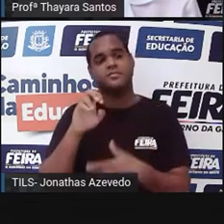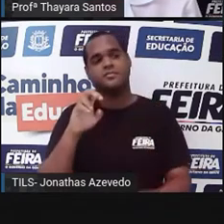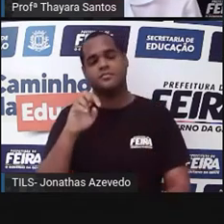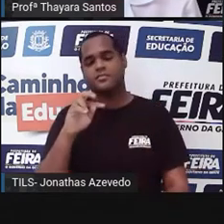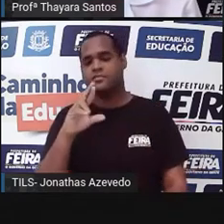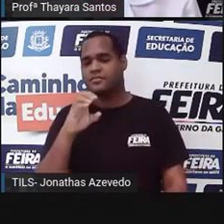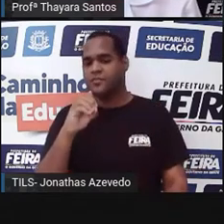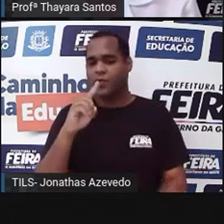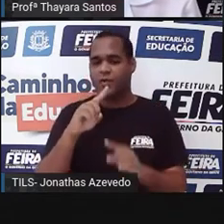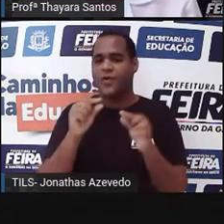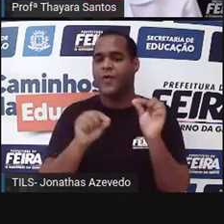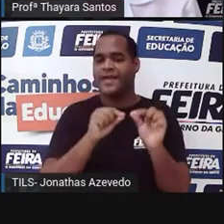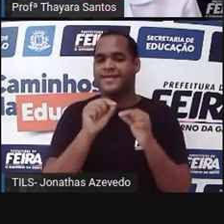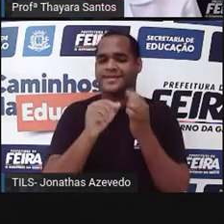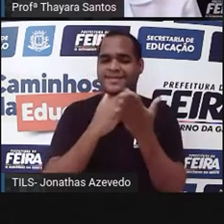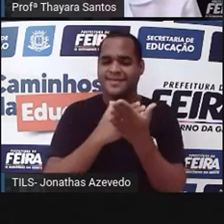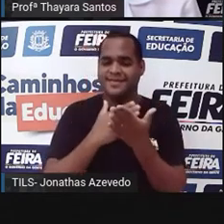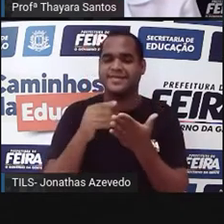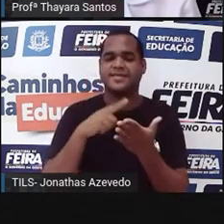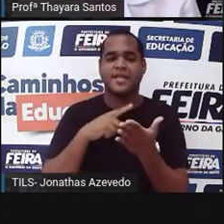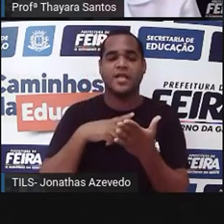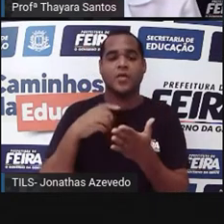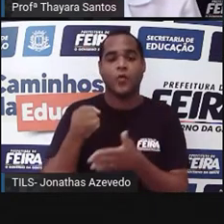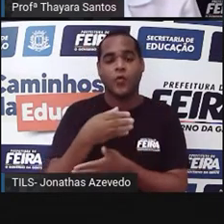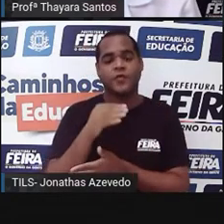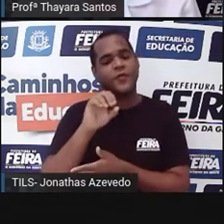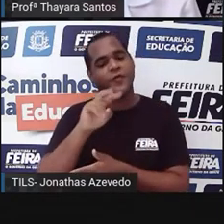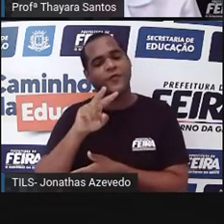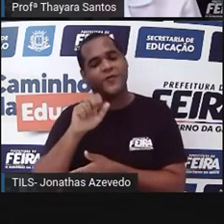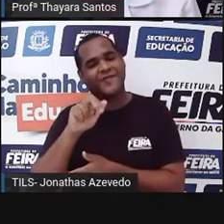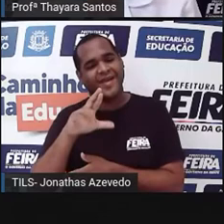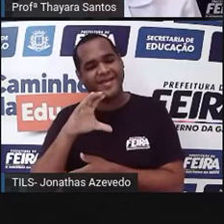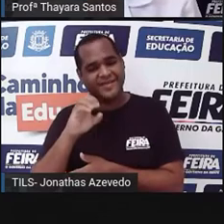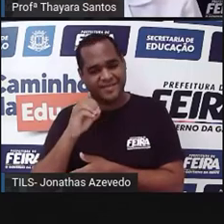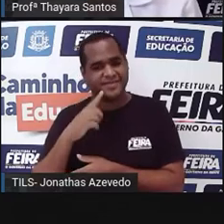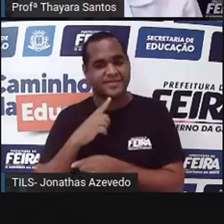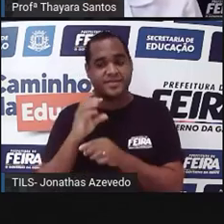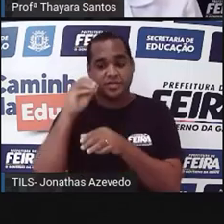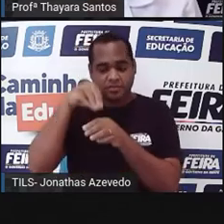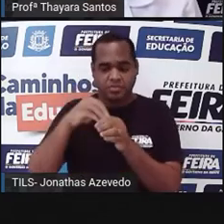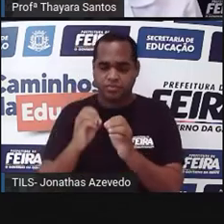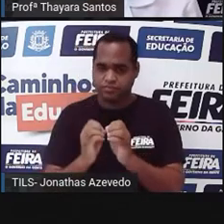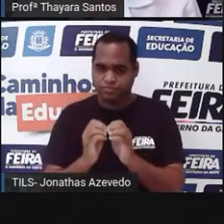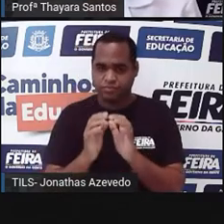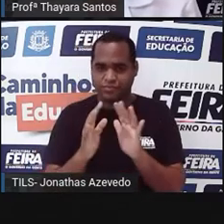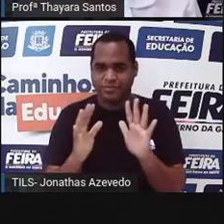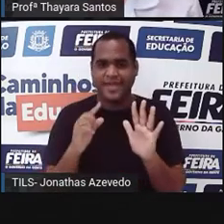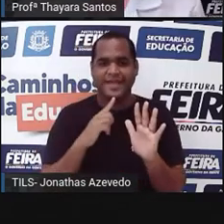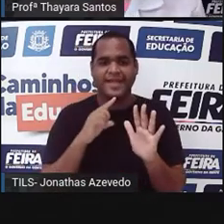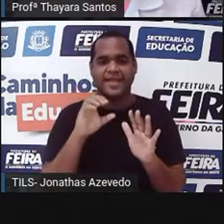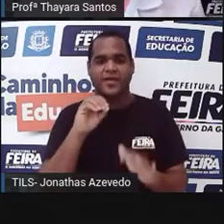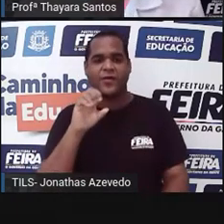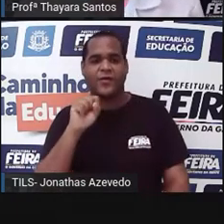por esse canalzinho aqui, até chegar no ovário. E é lá no ovário da planta que vai estar a osfera que ele vai fecundar.